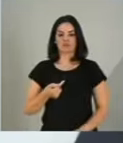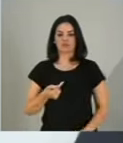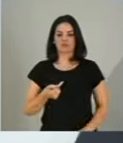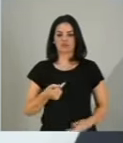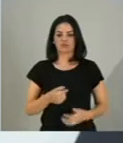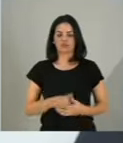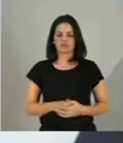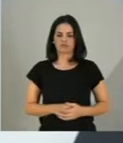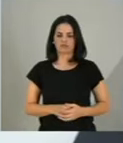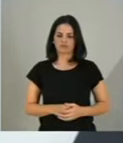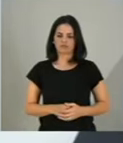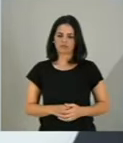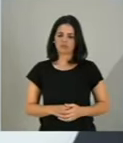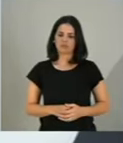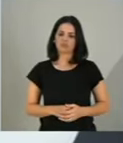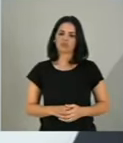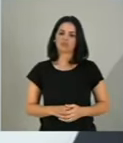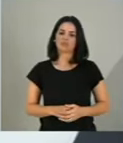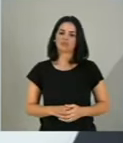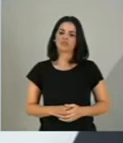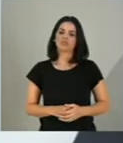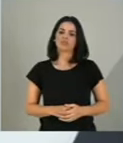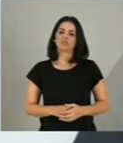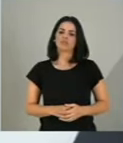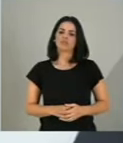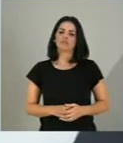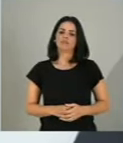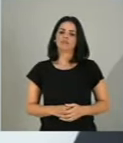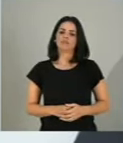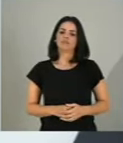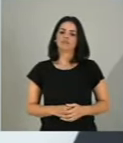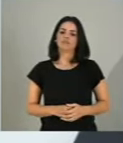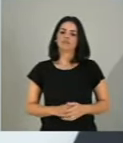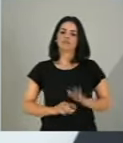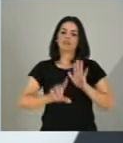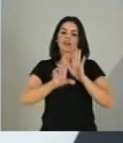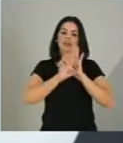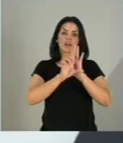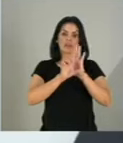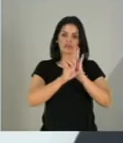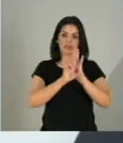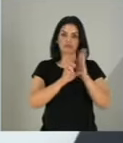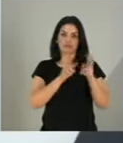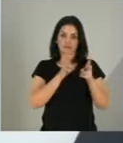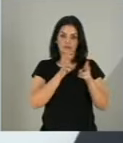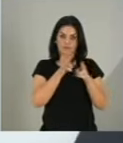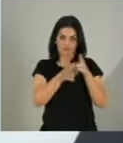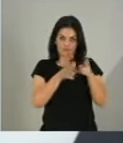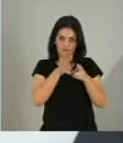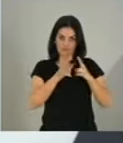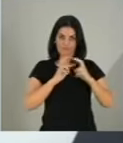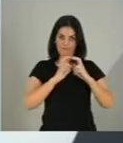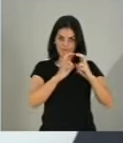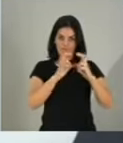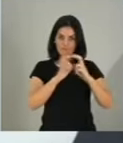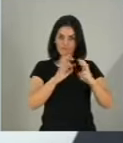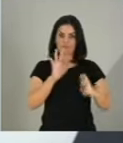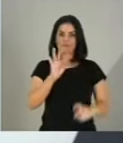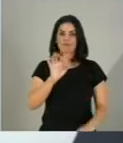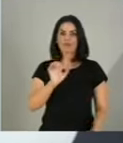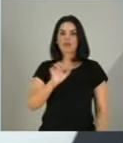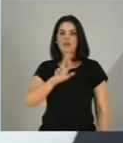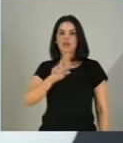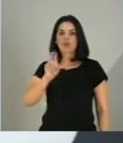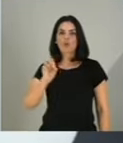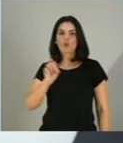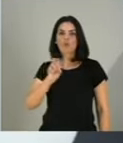Senado 261 de 2018, que estabelece a lei de ferrovias. Pelo acordo, percebo que esse